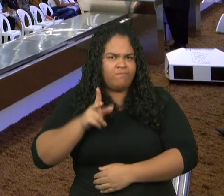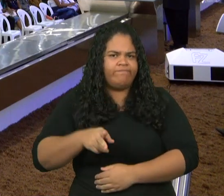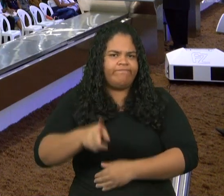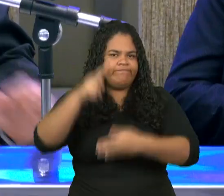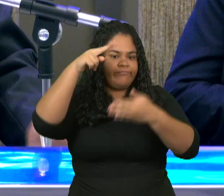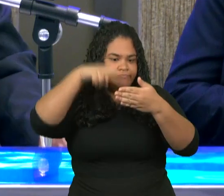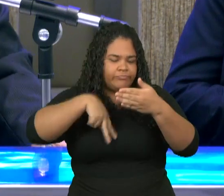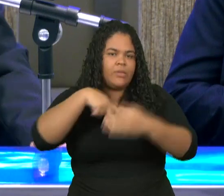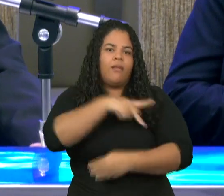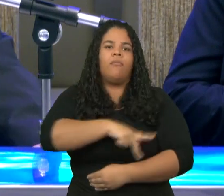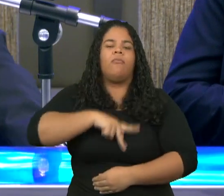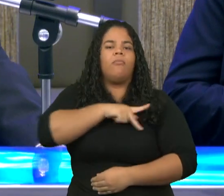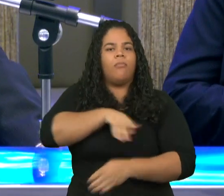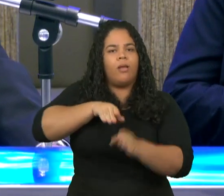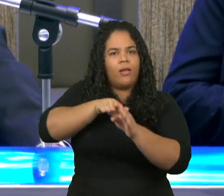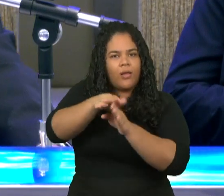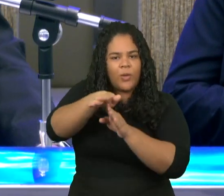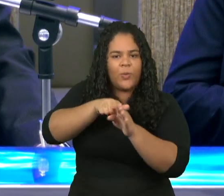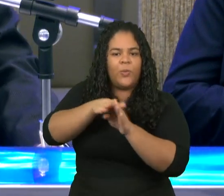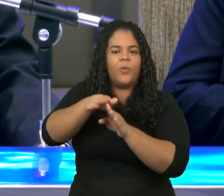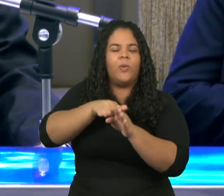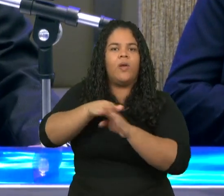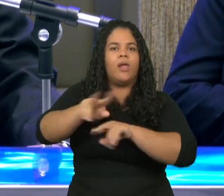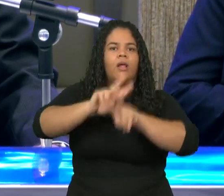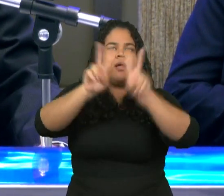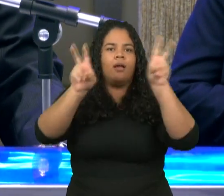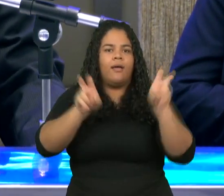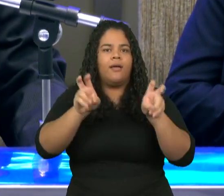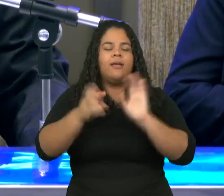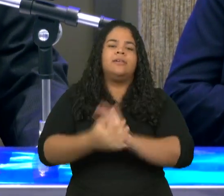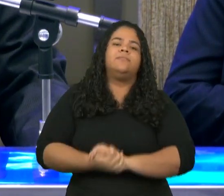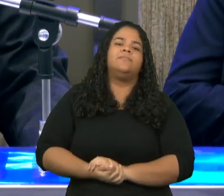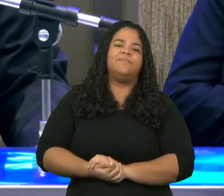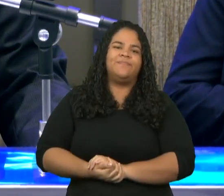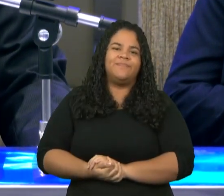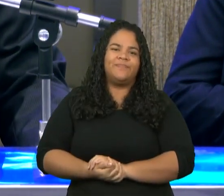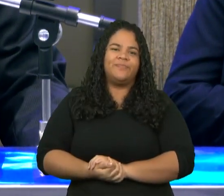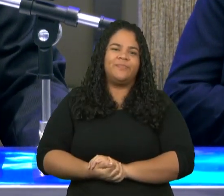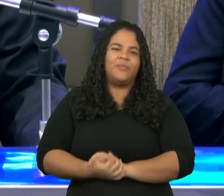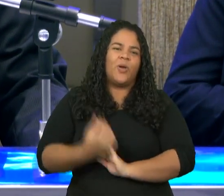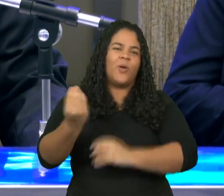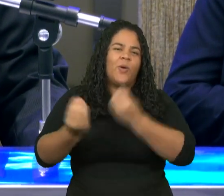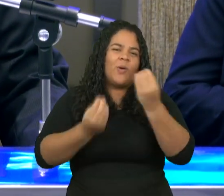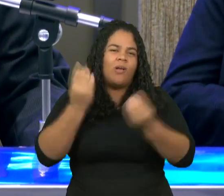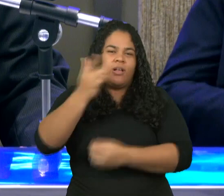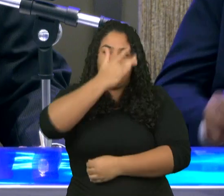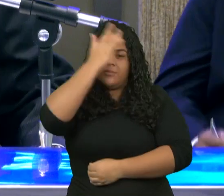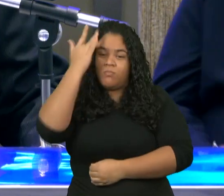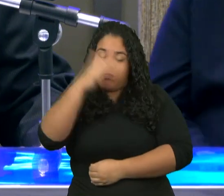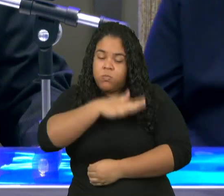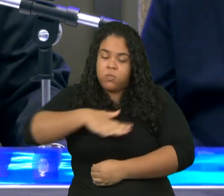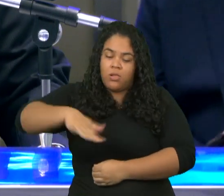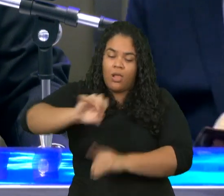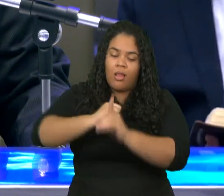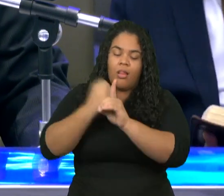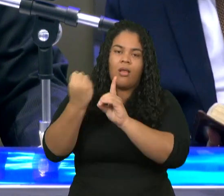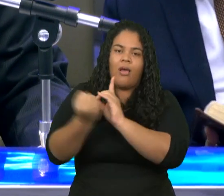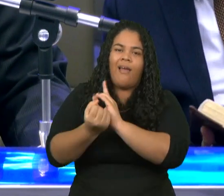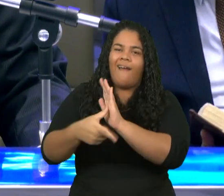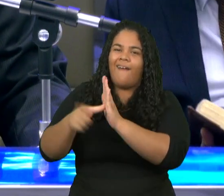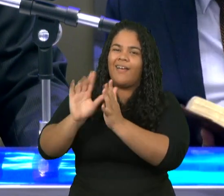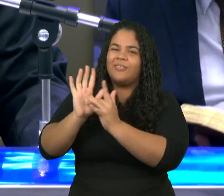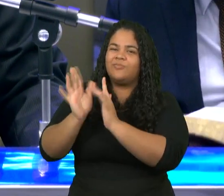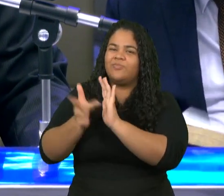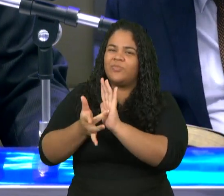faz menção ao Espírito que dominaria os homens dos últimos dias da